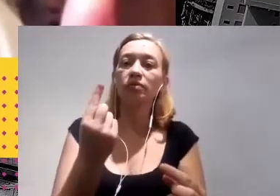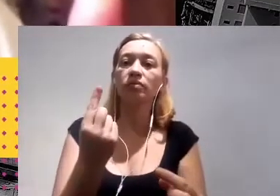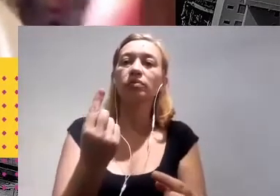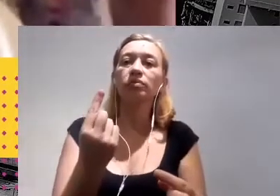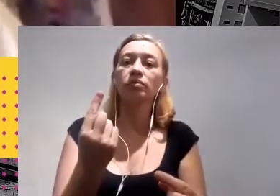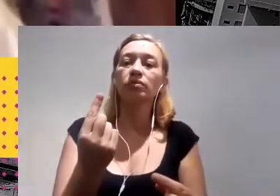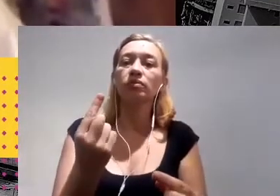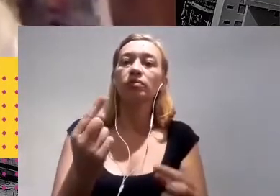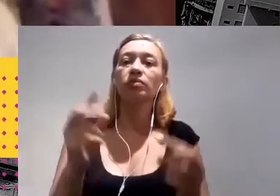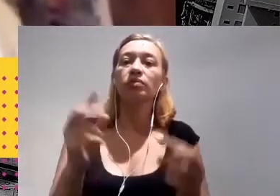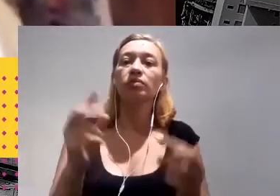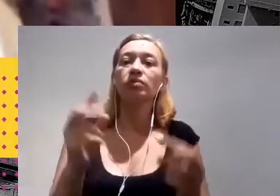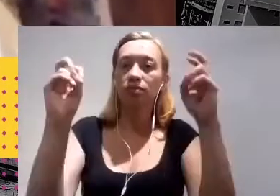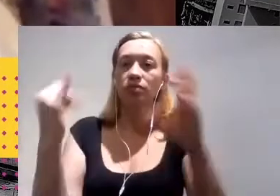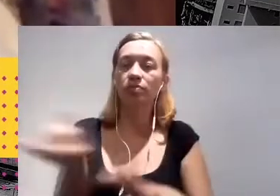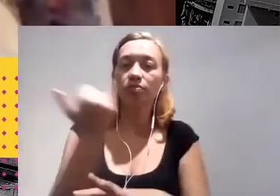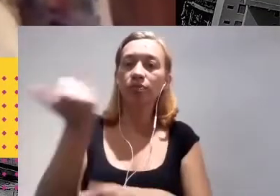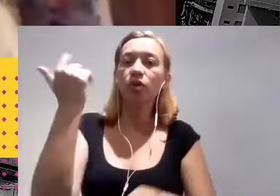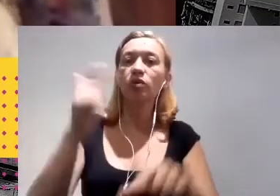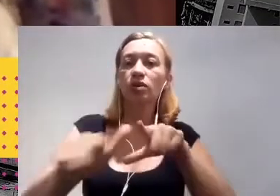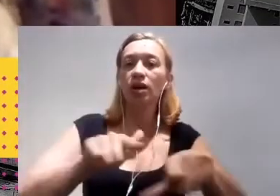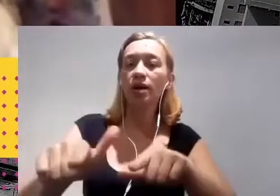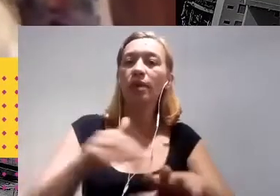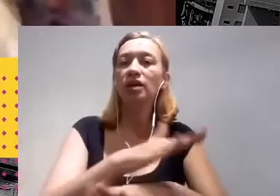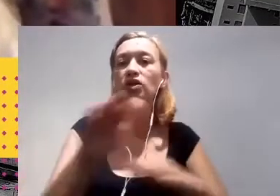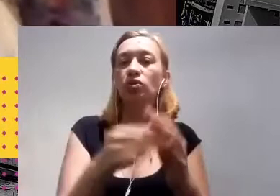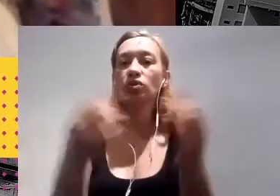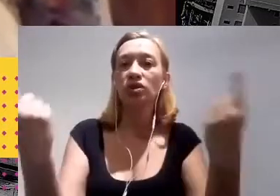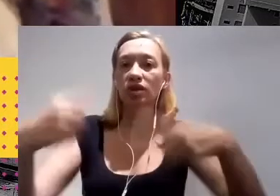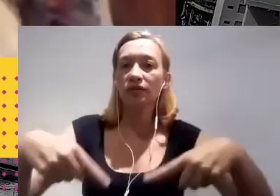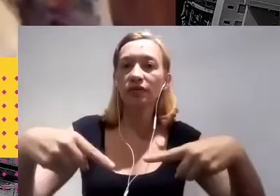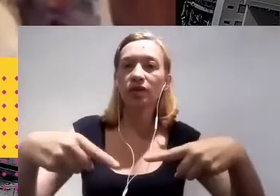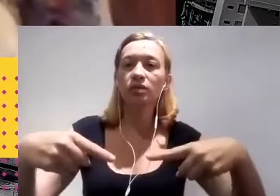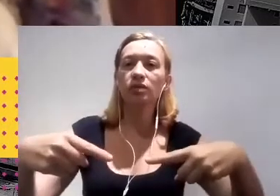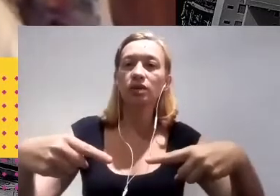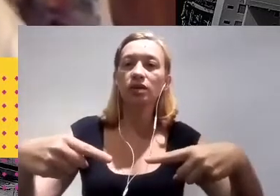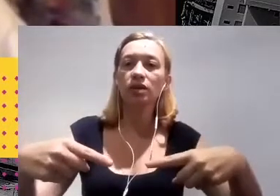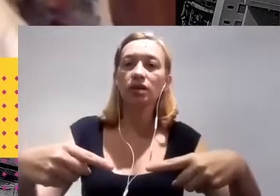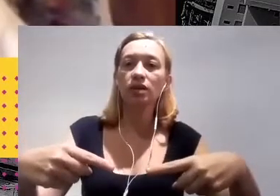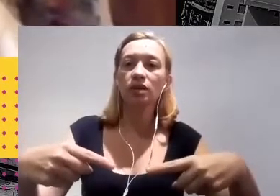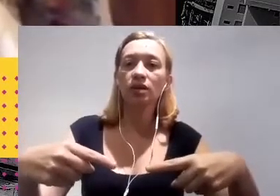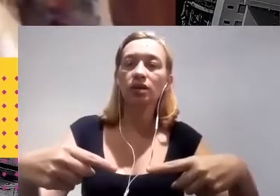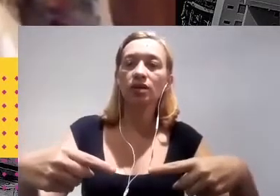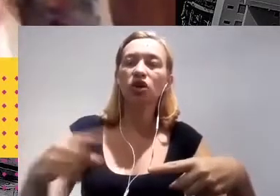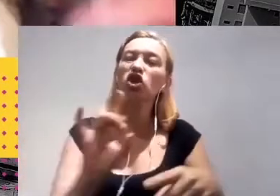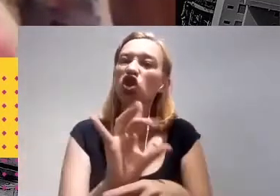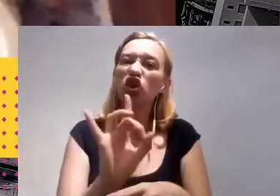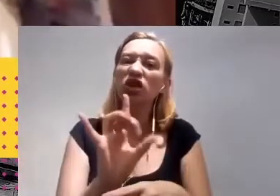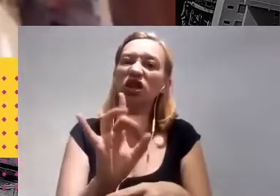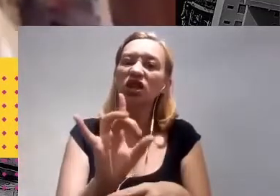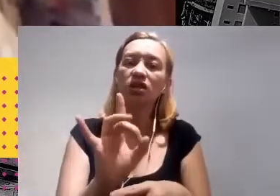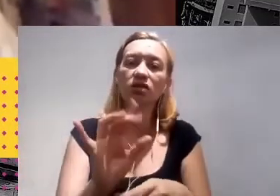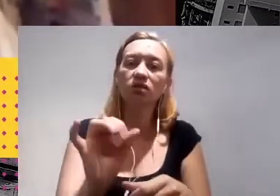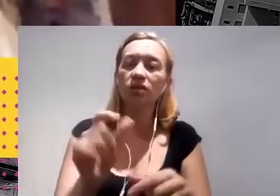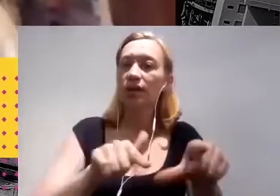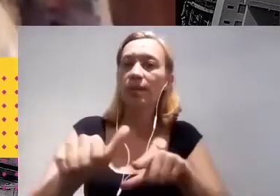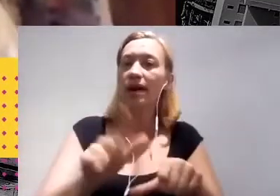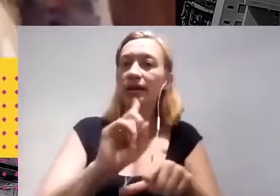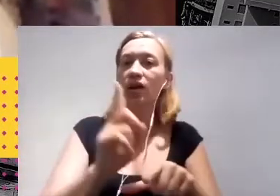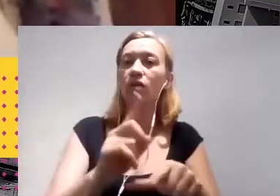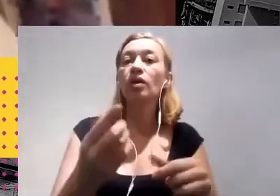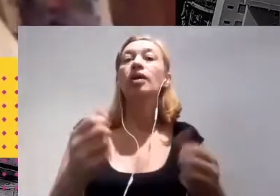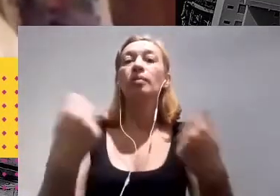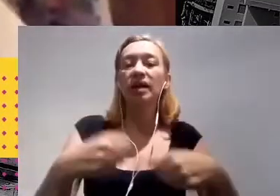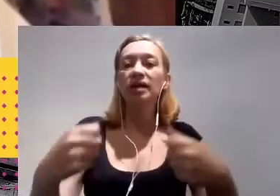diante de todos esses desafios, ninguém vai dar conta dele sozinho. Então, trabalhar com governos, trabalhar com o setor